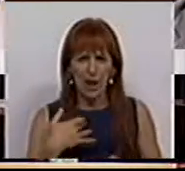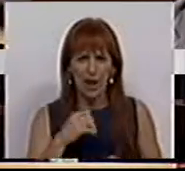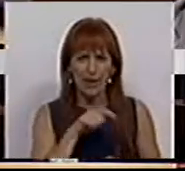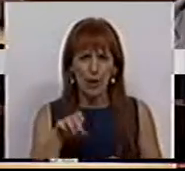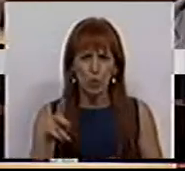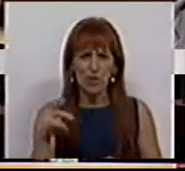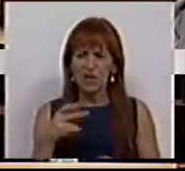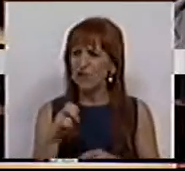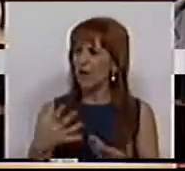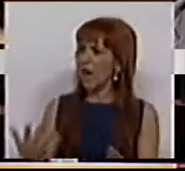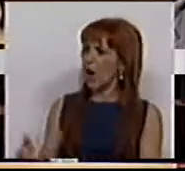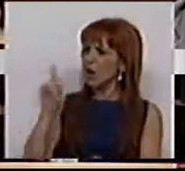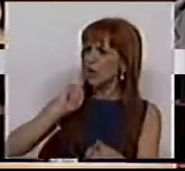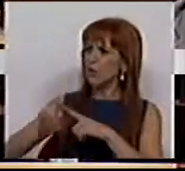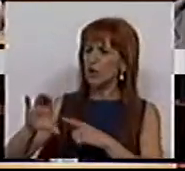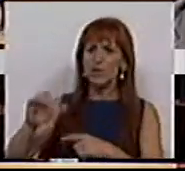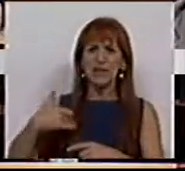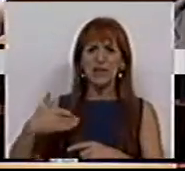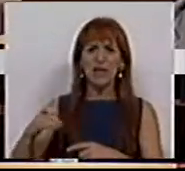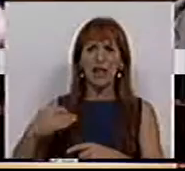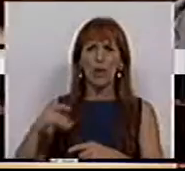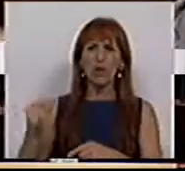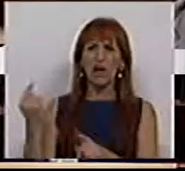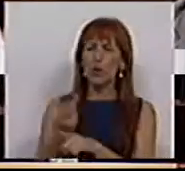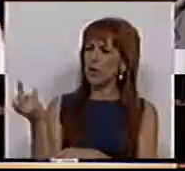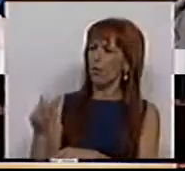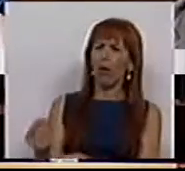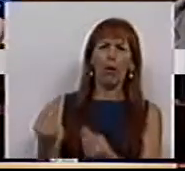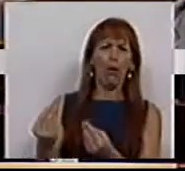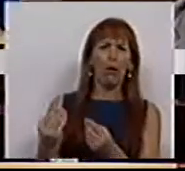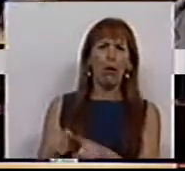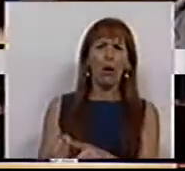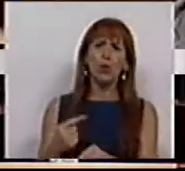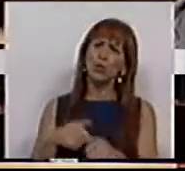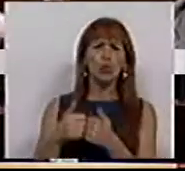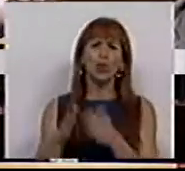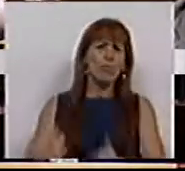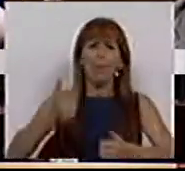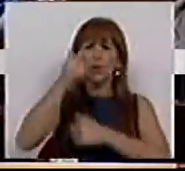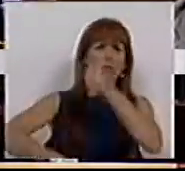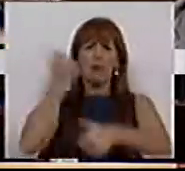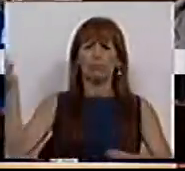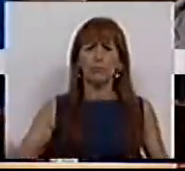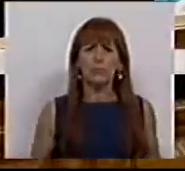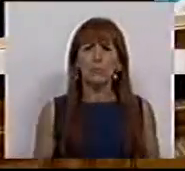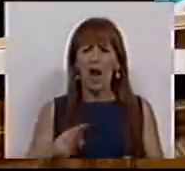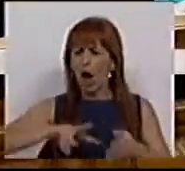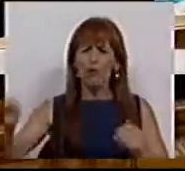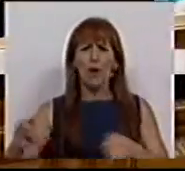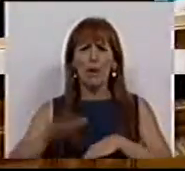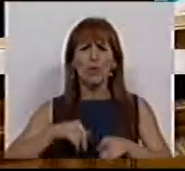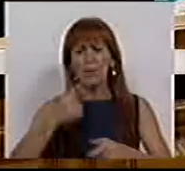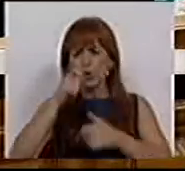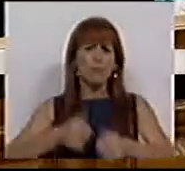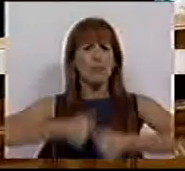Silva. E agora da Sra. Deputada Cecília Meireles veio esta coisa extraordinária que tudo fica melhor, as pessoas ficam melhor. Esta reforma é